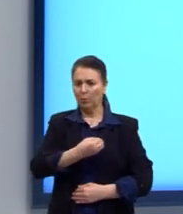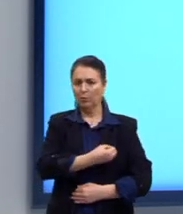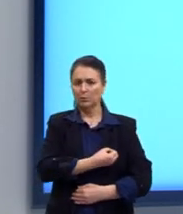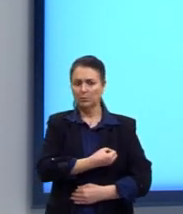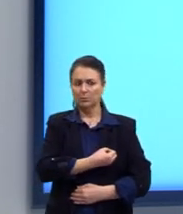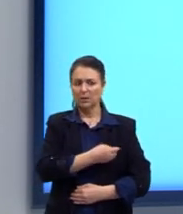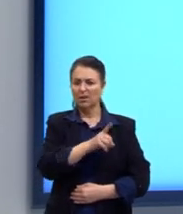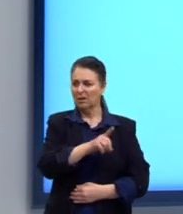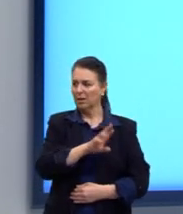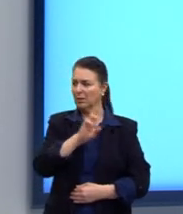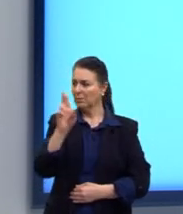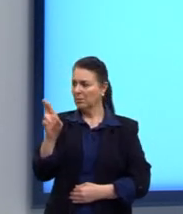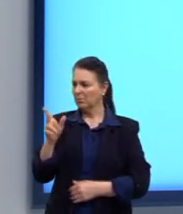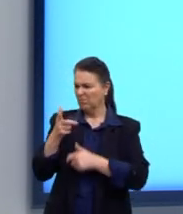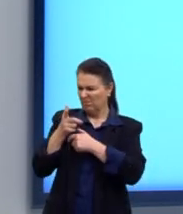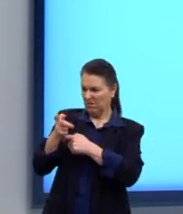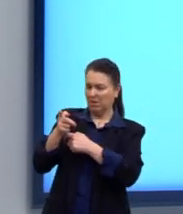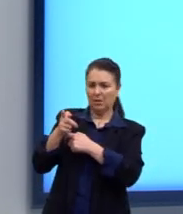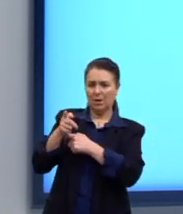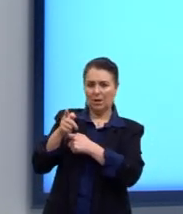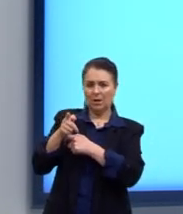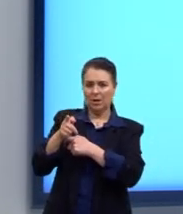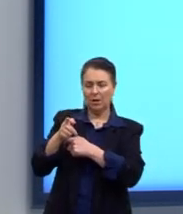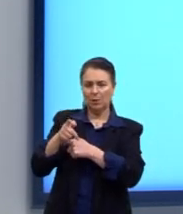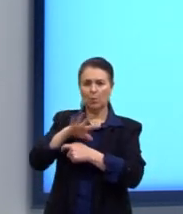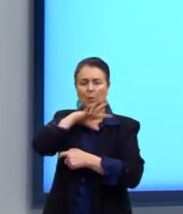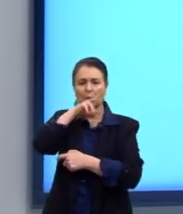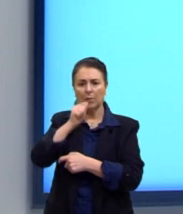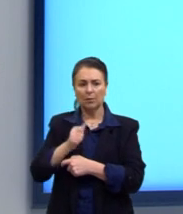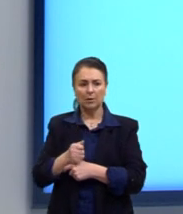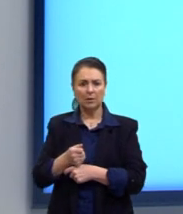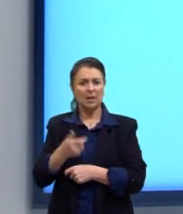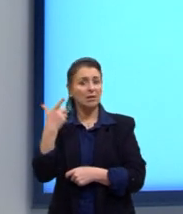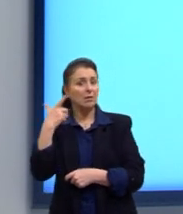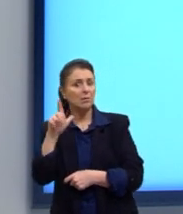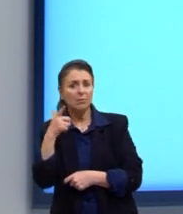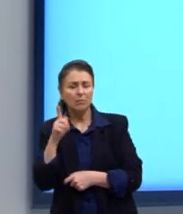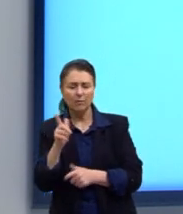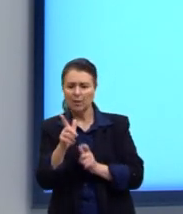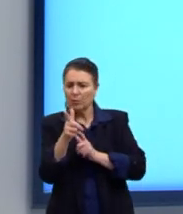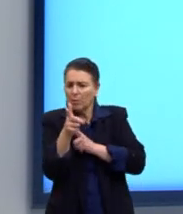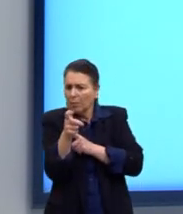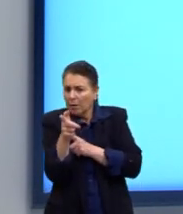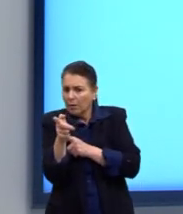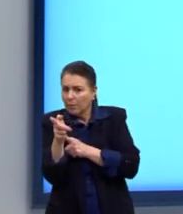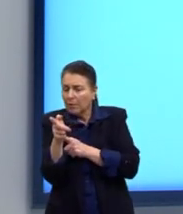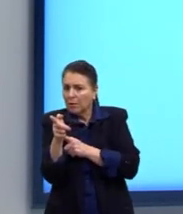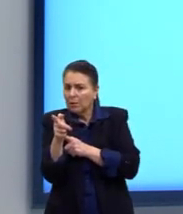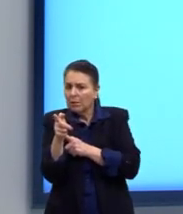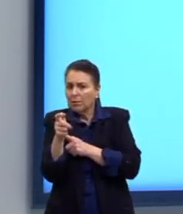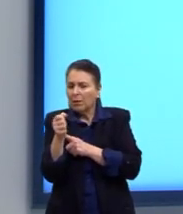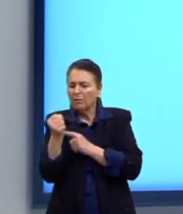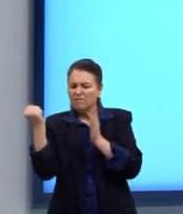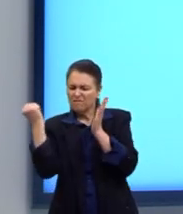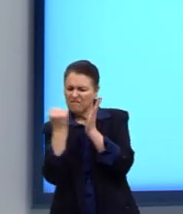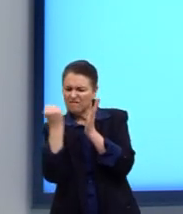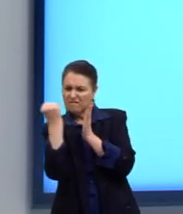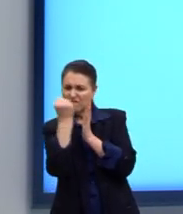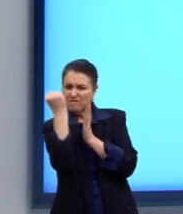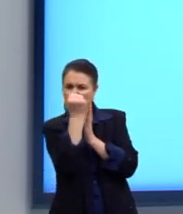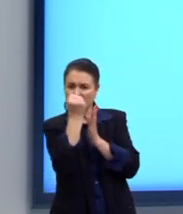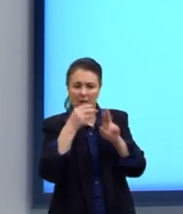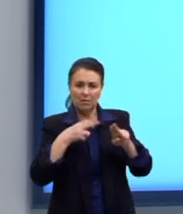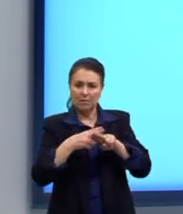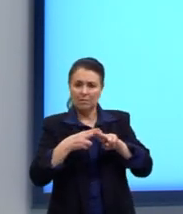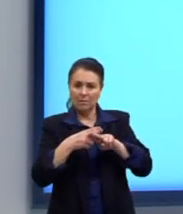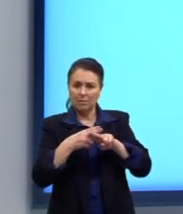Dava um tiro nela. E se você não tivesse uma arma de fogo? Furava ela com a minha peixeira.